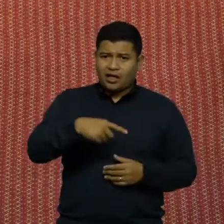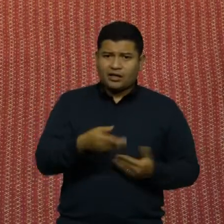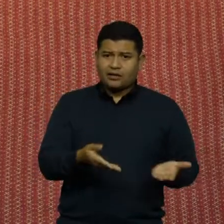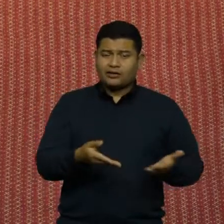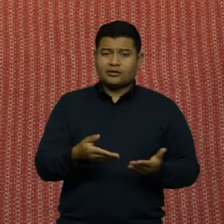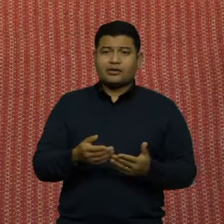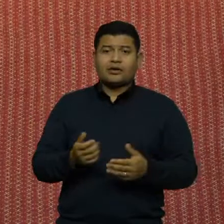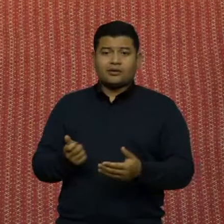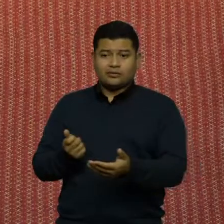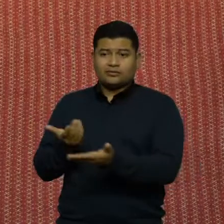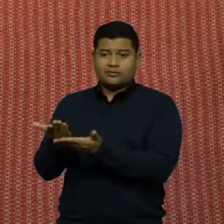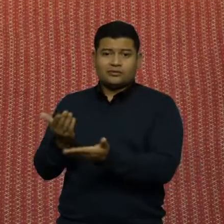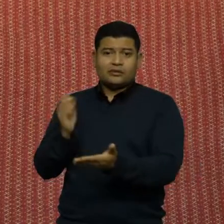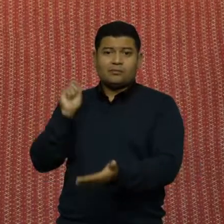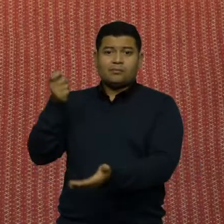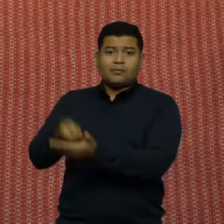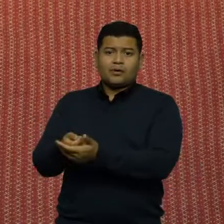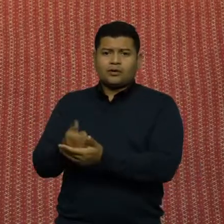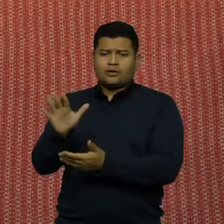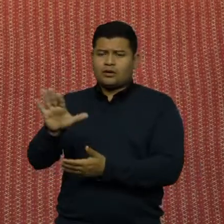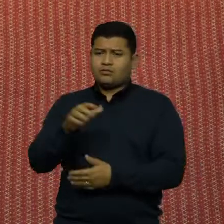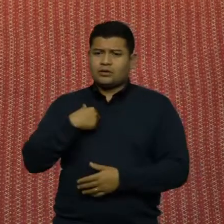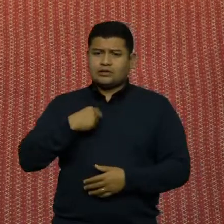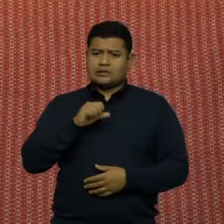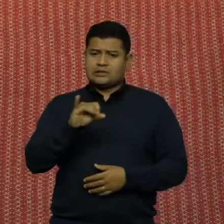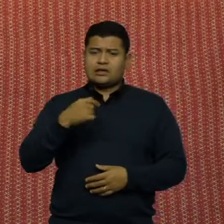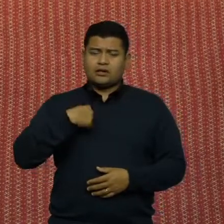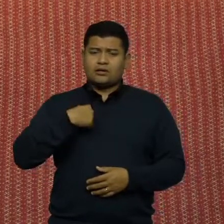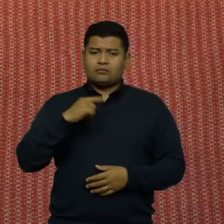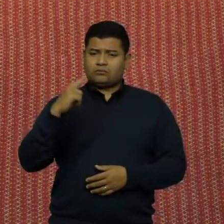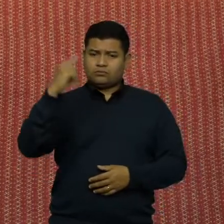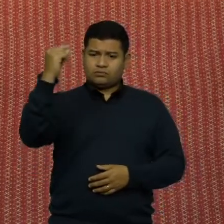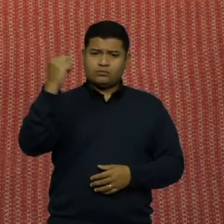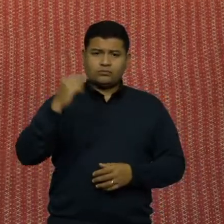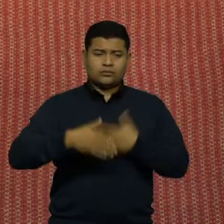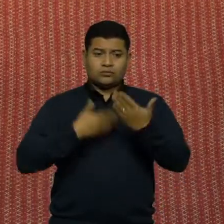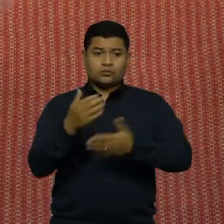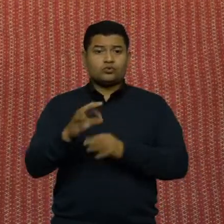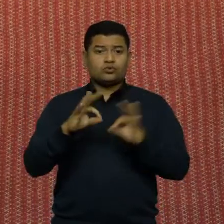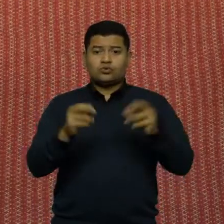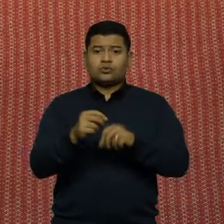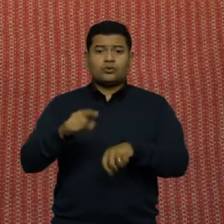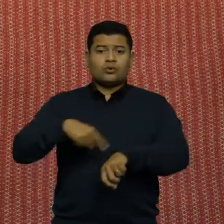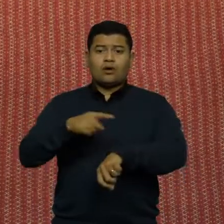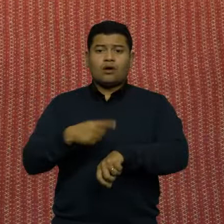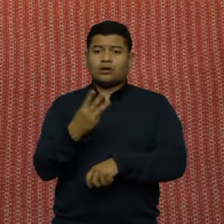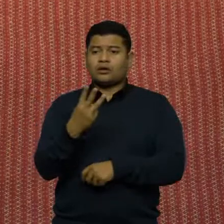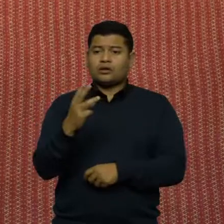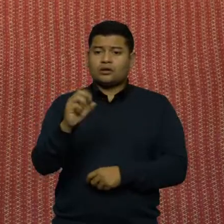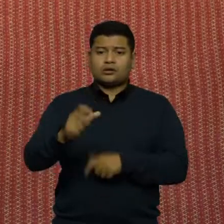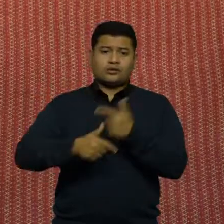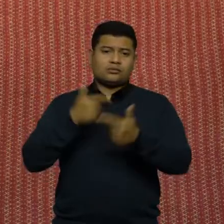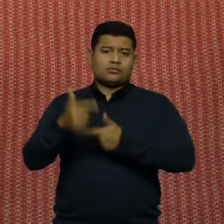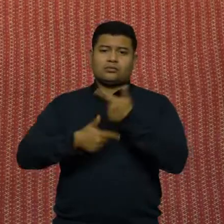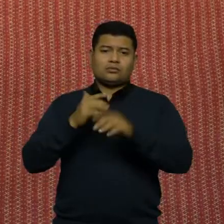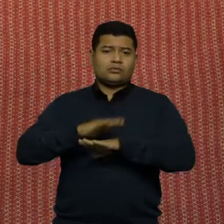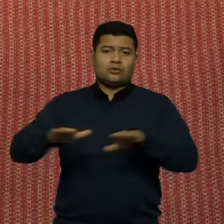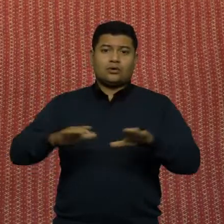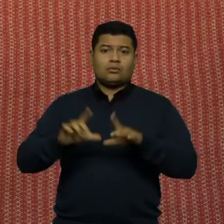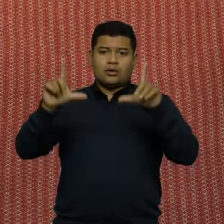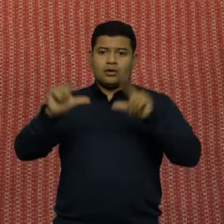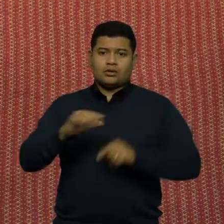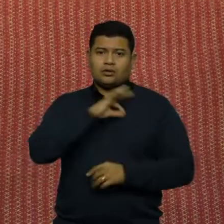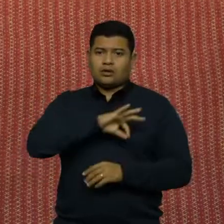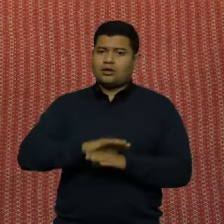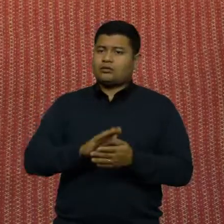chega lá um candidato a reitor e diz, não, se eu for eleito, deixa comigo, todo mundo vai trabalhar só 30 horas sem redução de salário. Essa era uma das